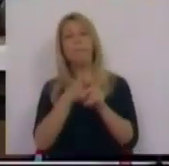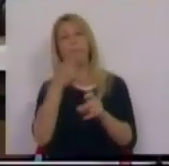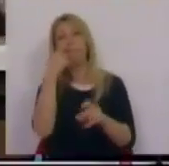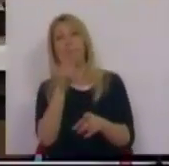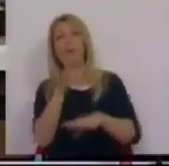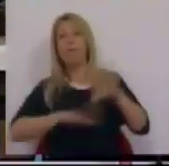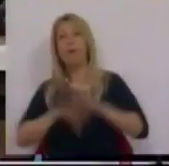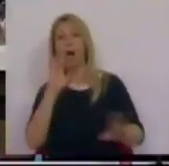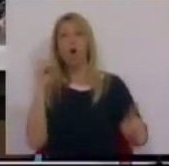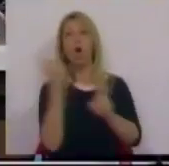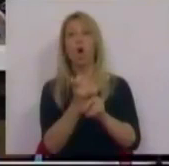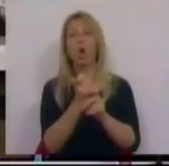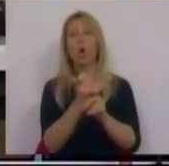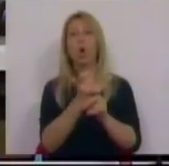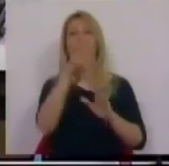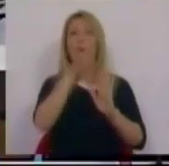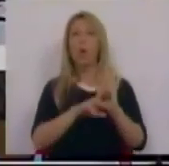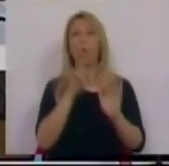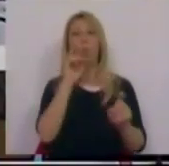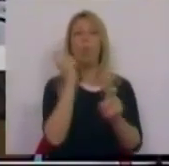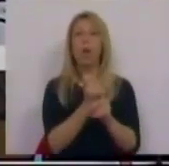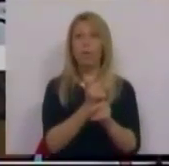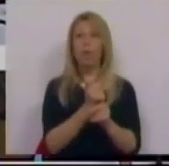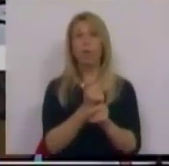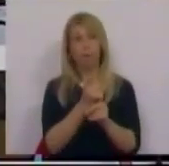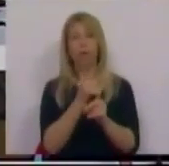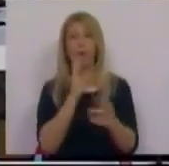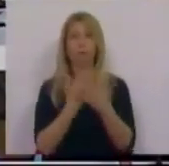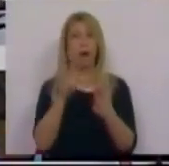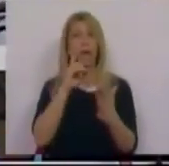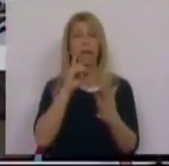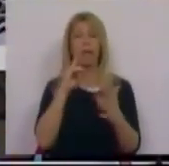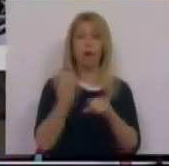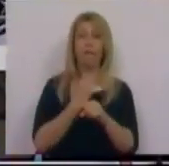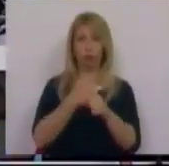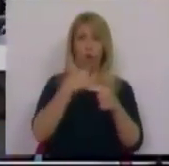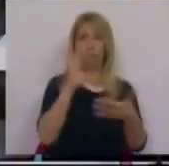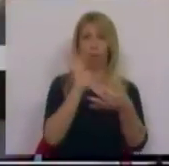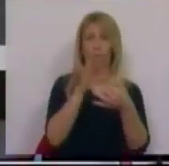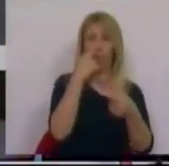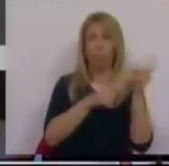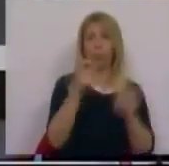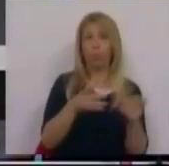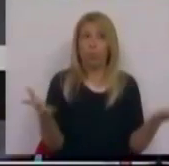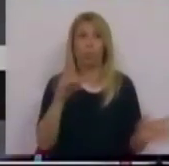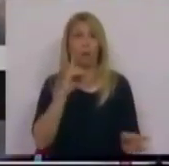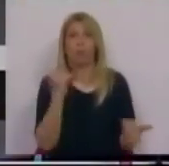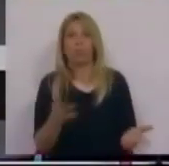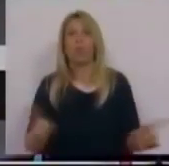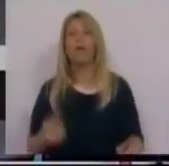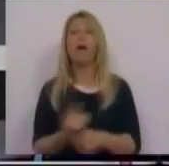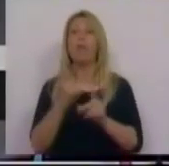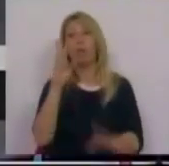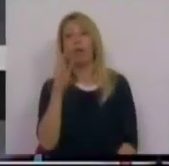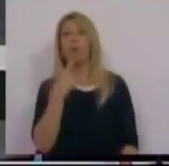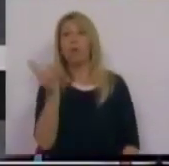está garantido que vai funcionar bem para as pessoas, isso nós não damos essa garantia. Até porque nós vemos novamente o BES que